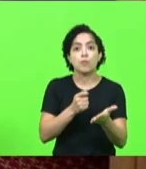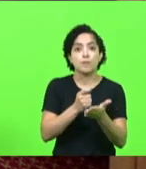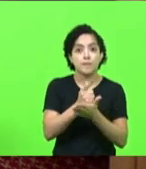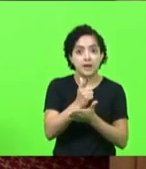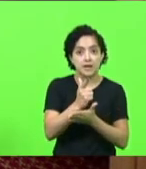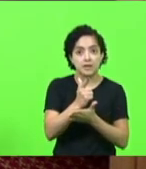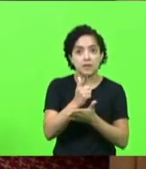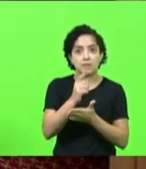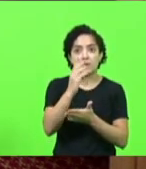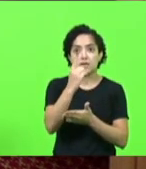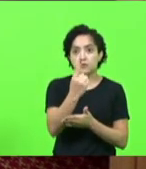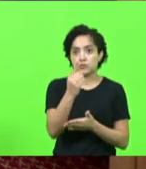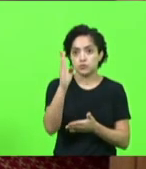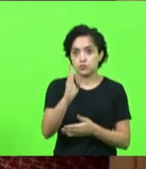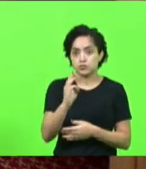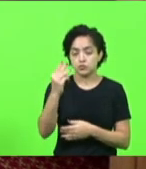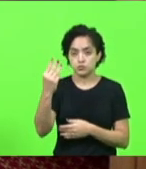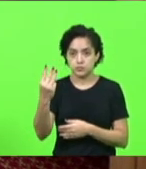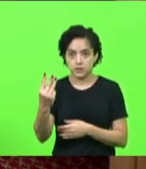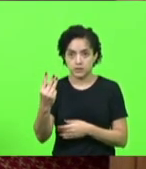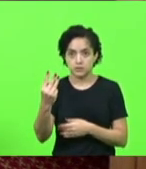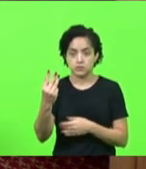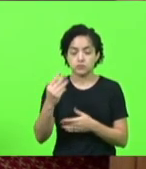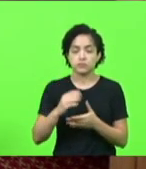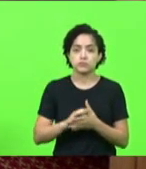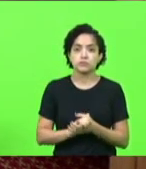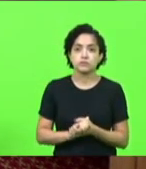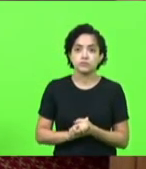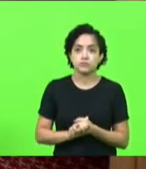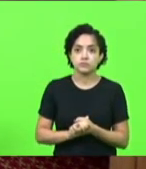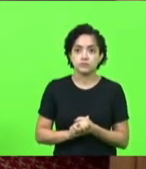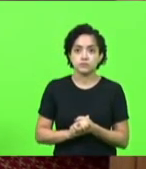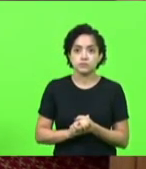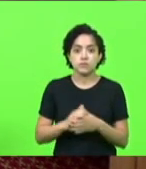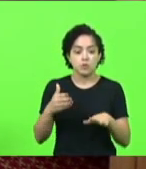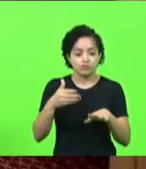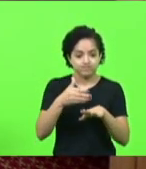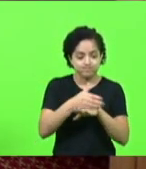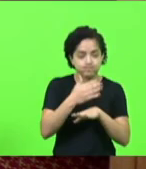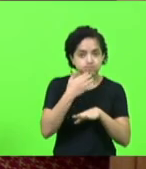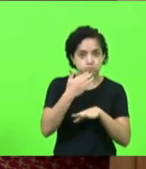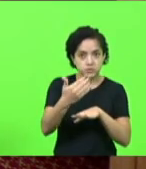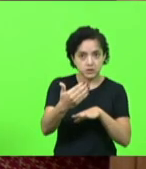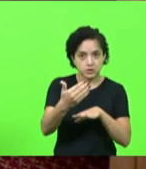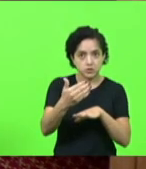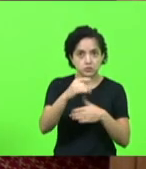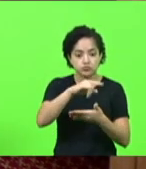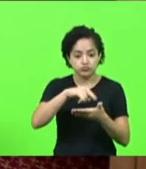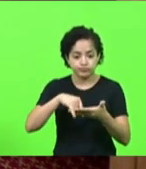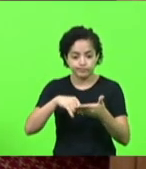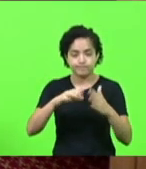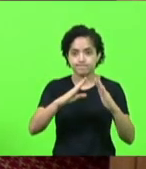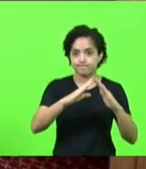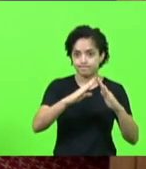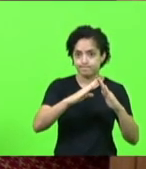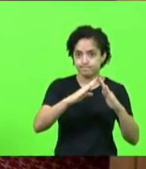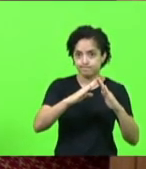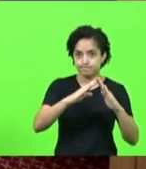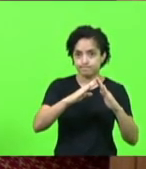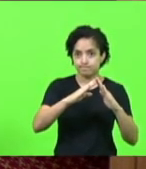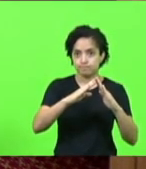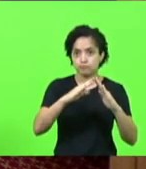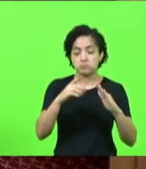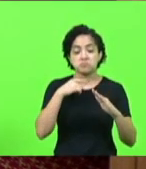terço de emolumentos ou seja eu entro com uma solicitação de documentação de um imóvel se eu não